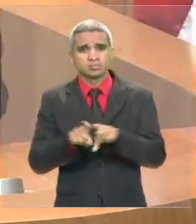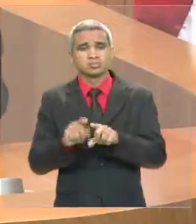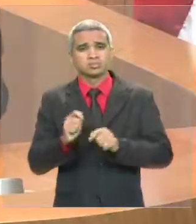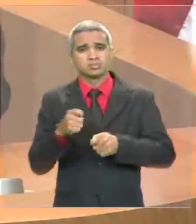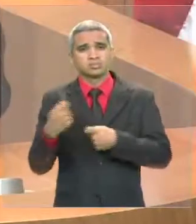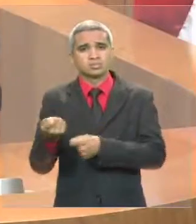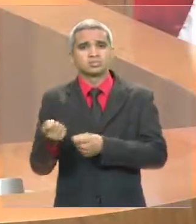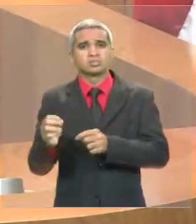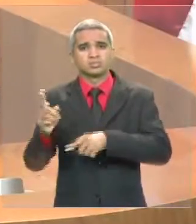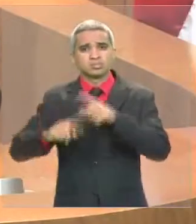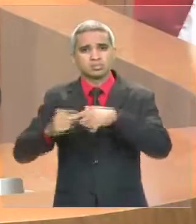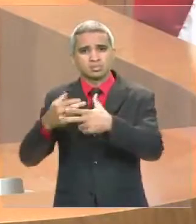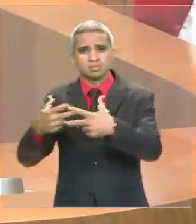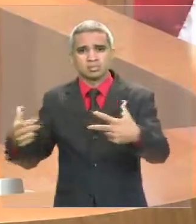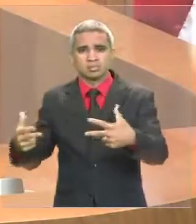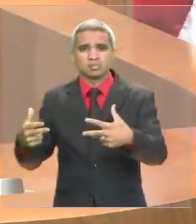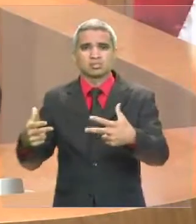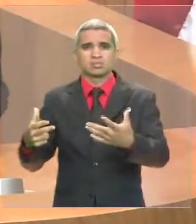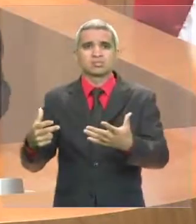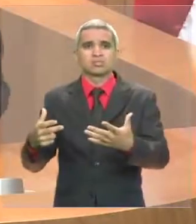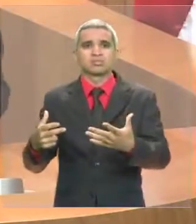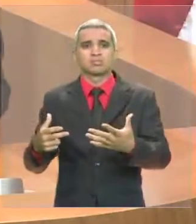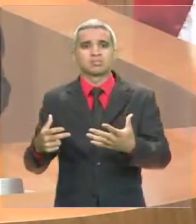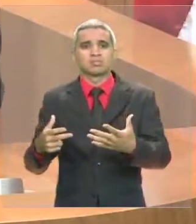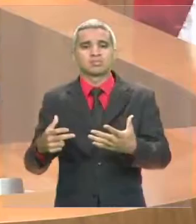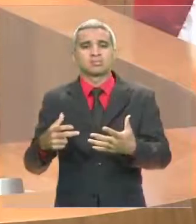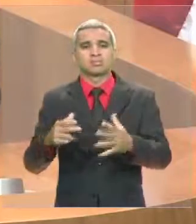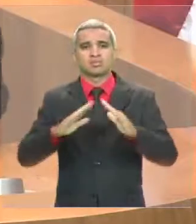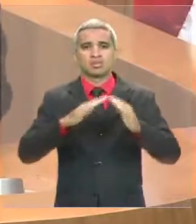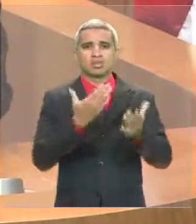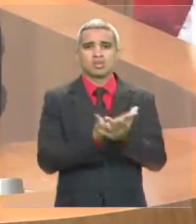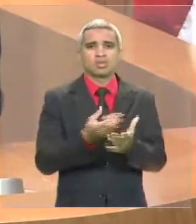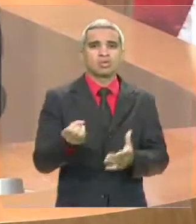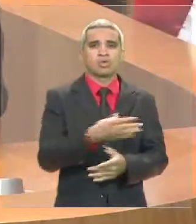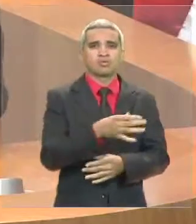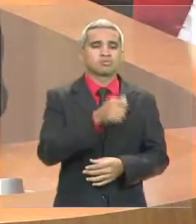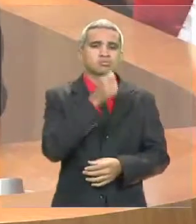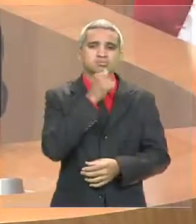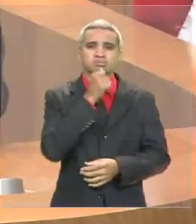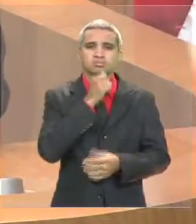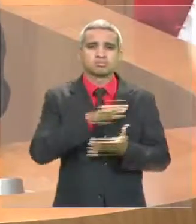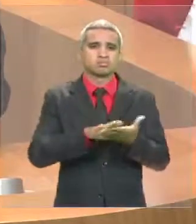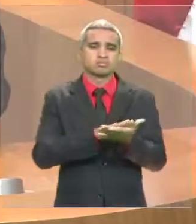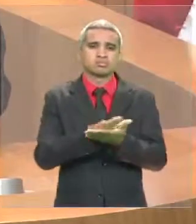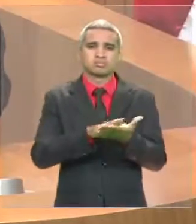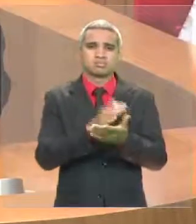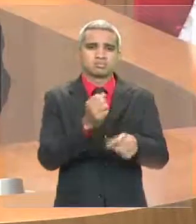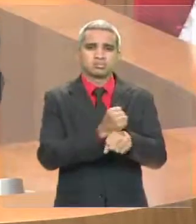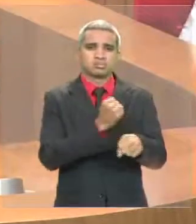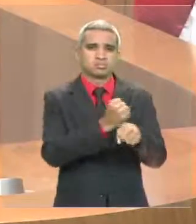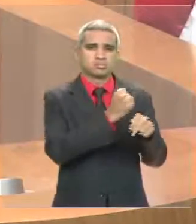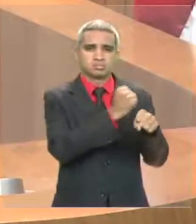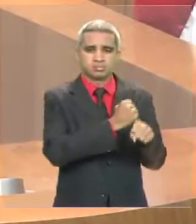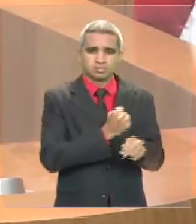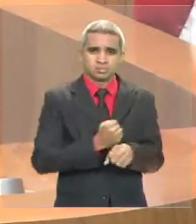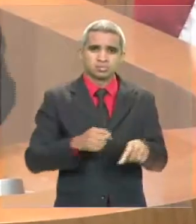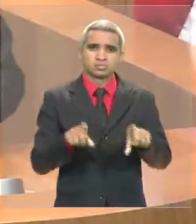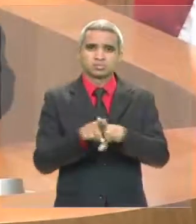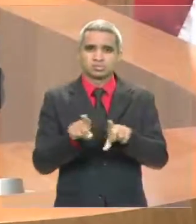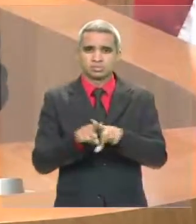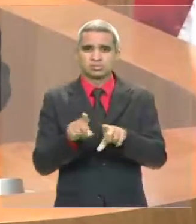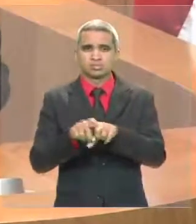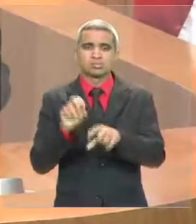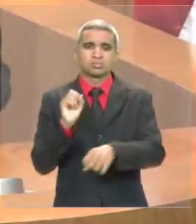temos a criação de novas escolas, nós não temos a criação de vagas no mercado de